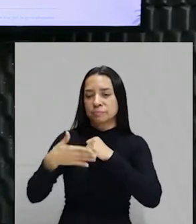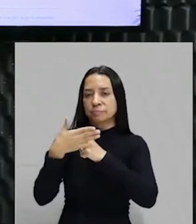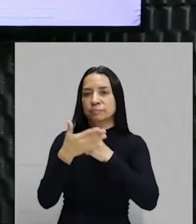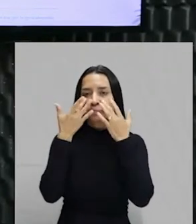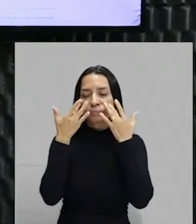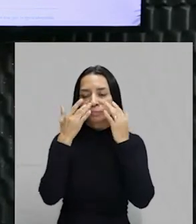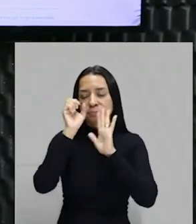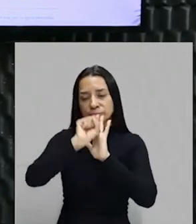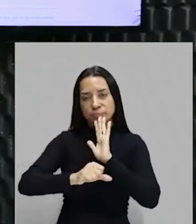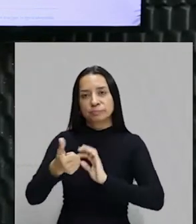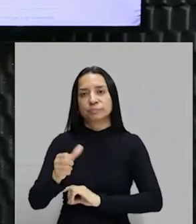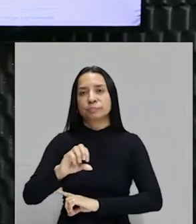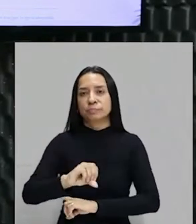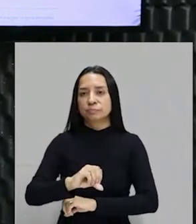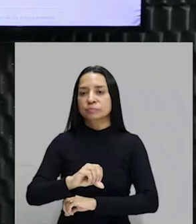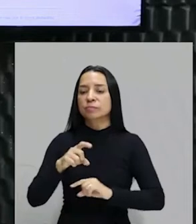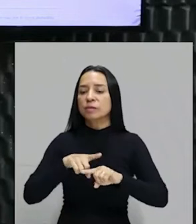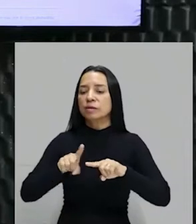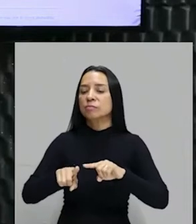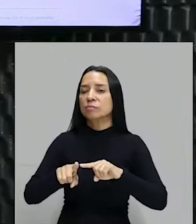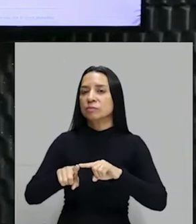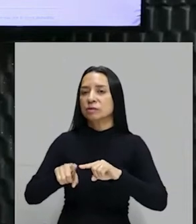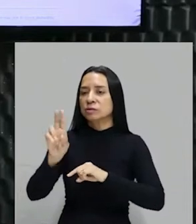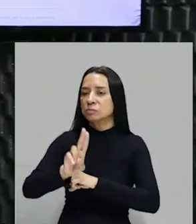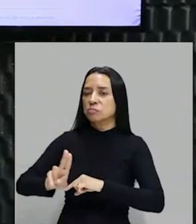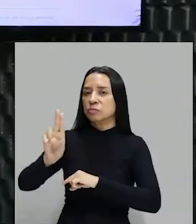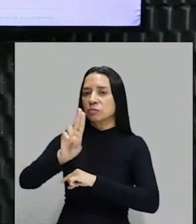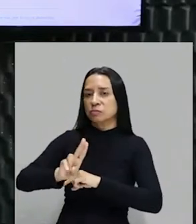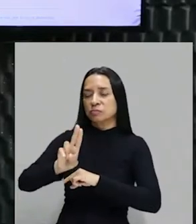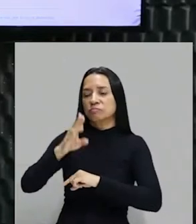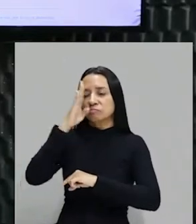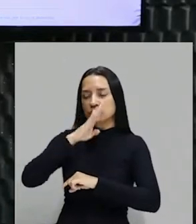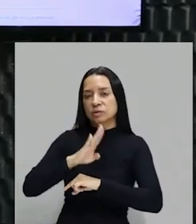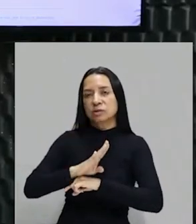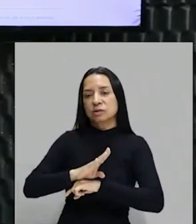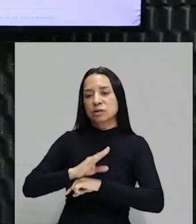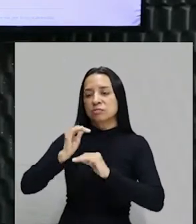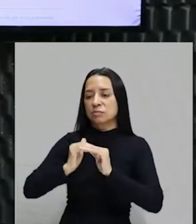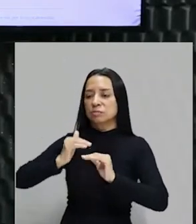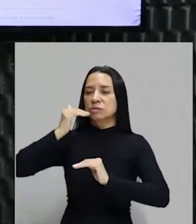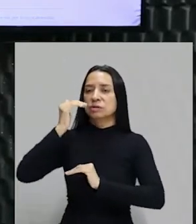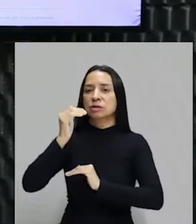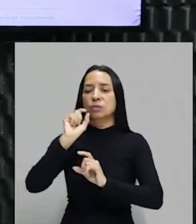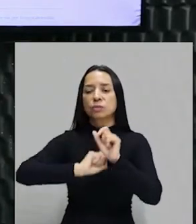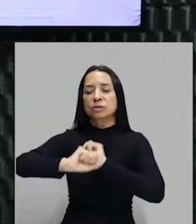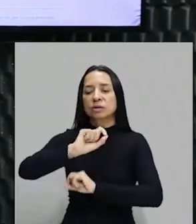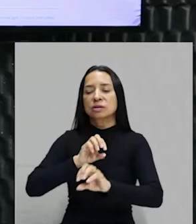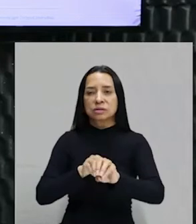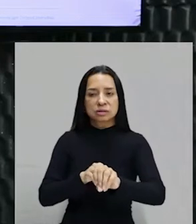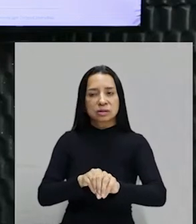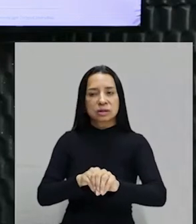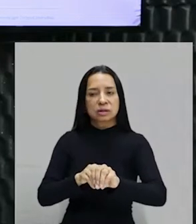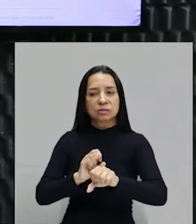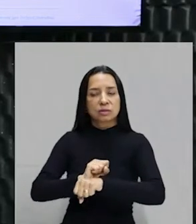arte do século XIX. Só que o academicismo brasileiro vai um pouco mais além. O que era ensinado nessa Academia de Belas Artes?